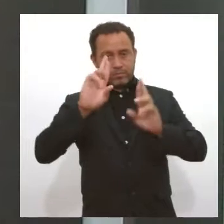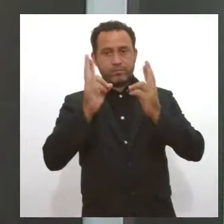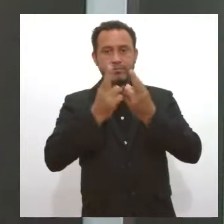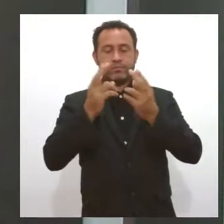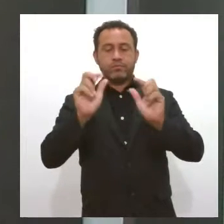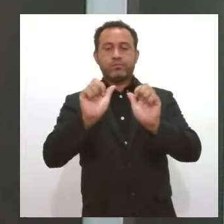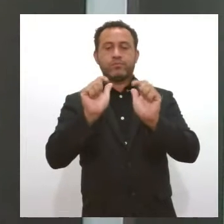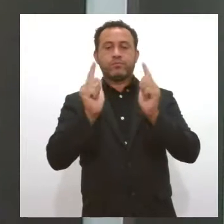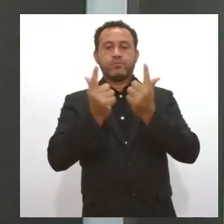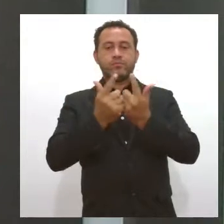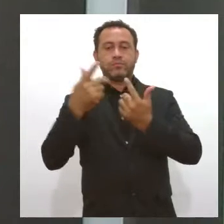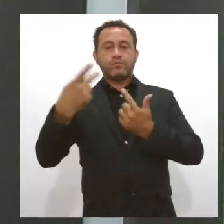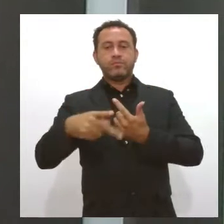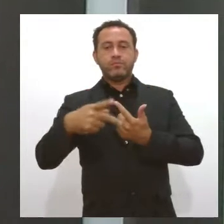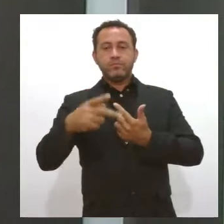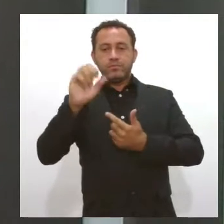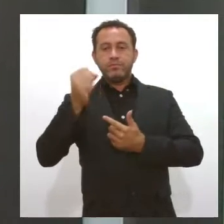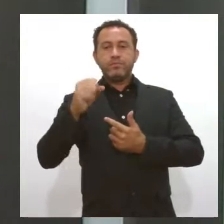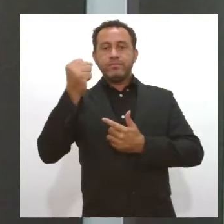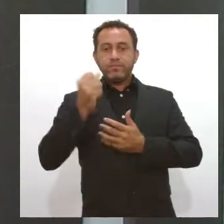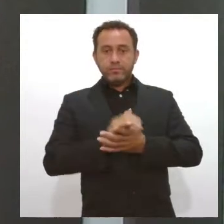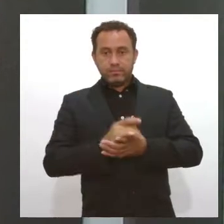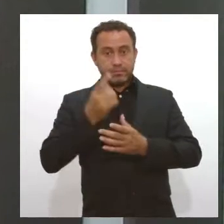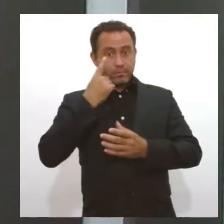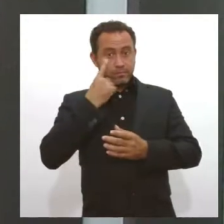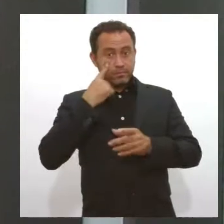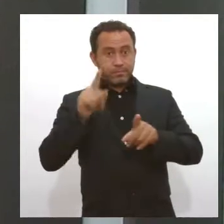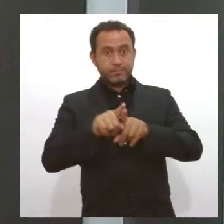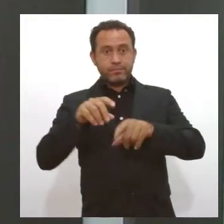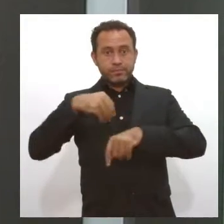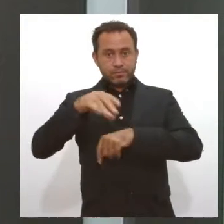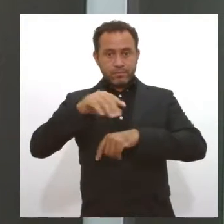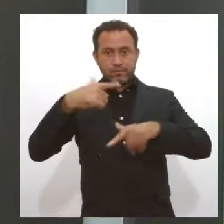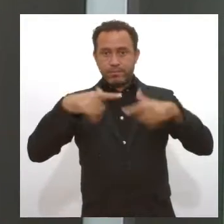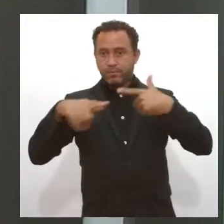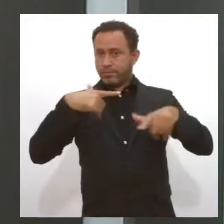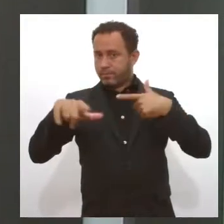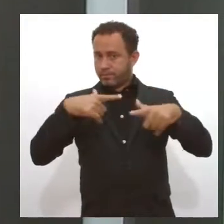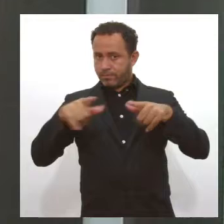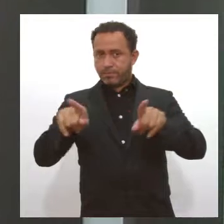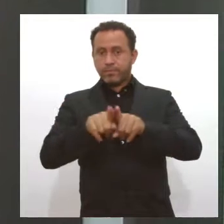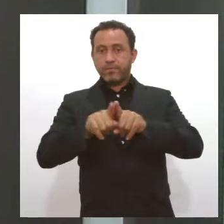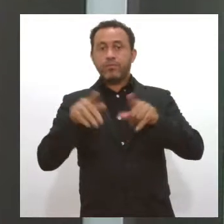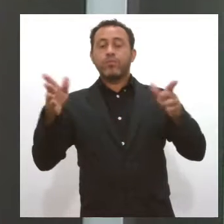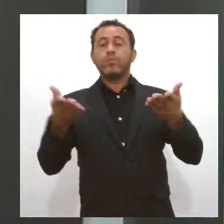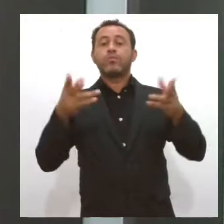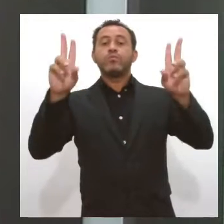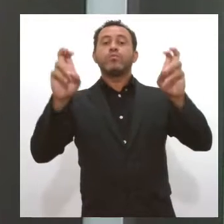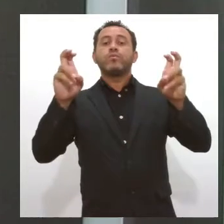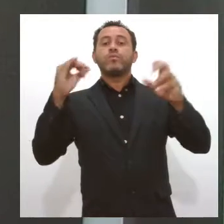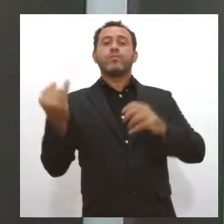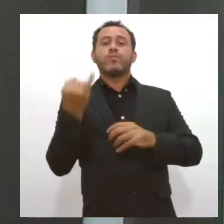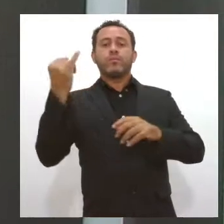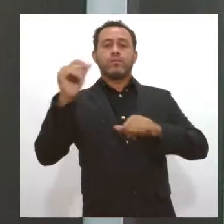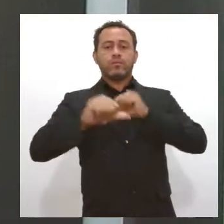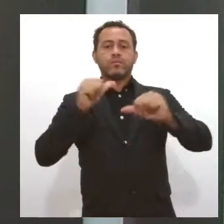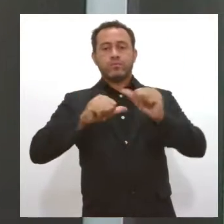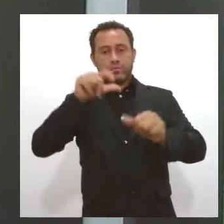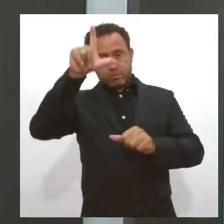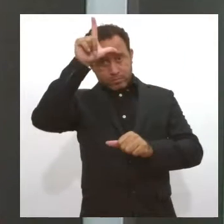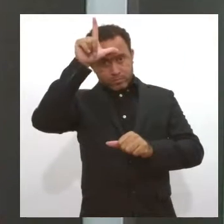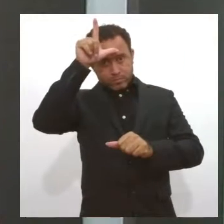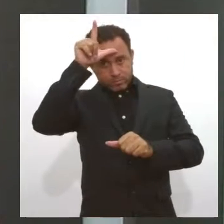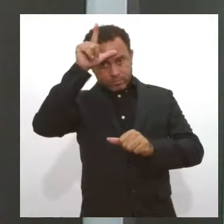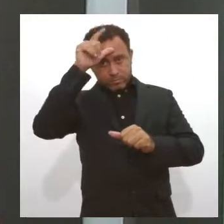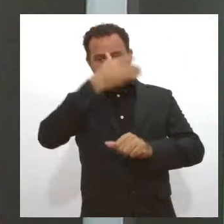realizadas na Assembleia Legislativa de Sergipe. Veja as dicas do quadro Mercado de Trabalho, que hoje aborda a importância da autoliderança.